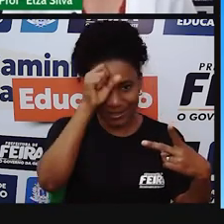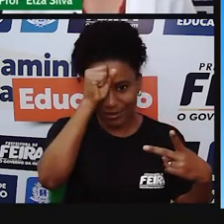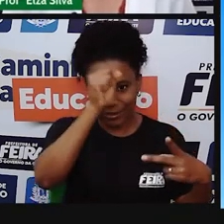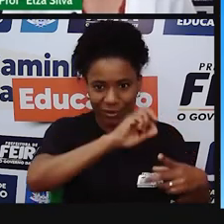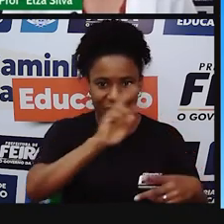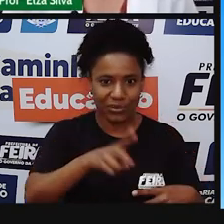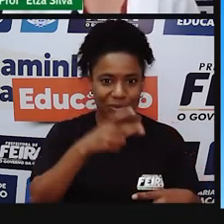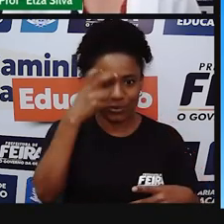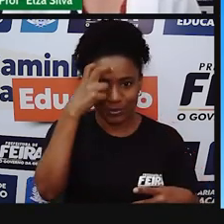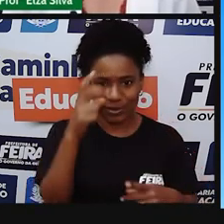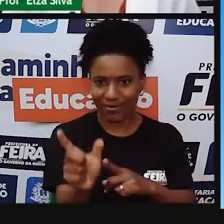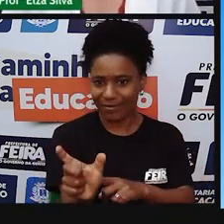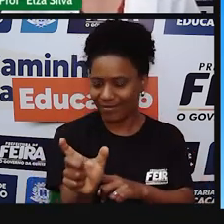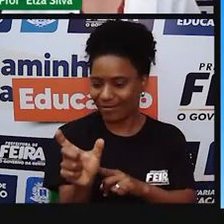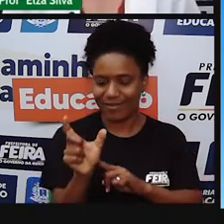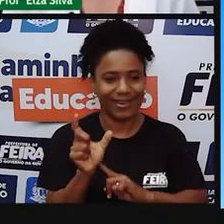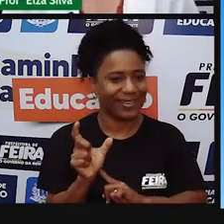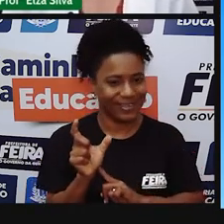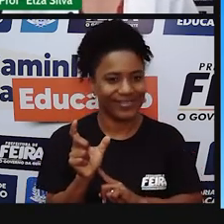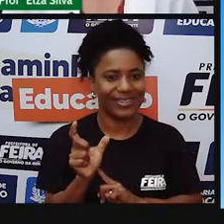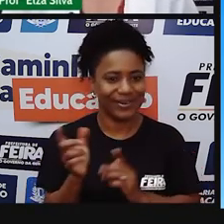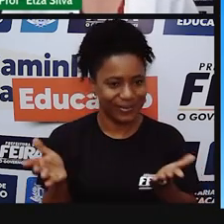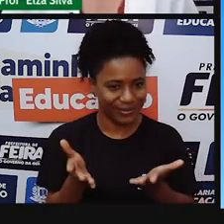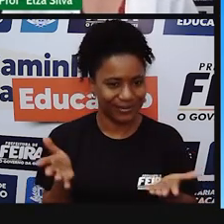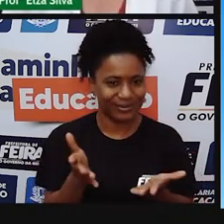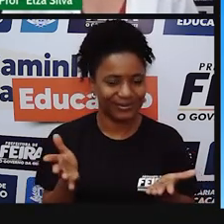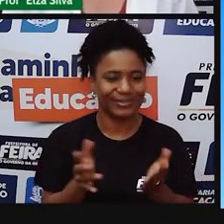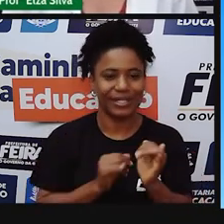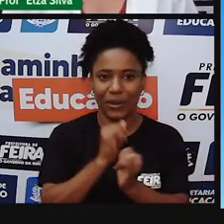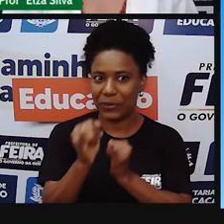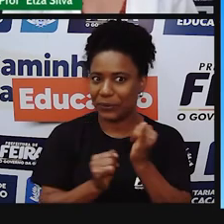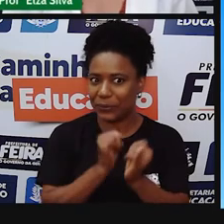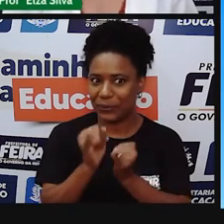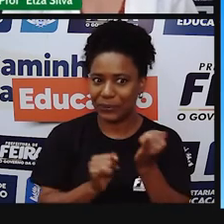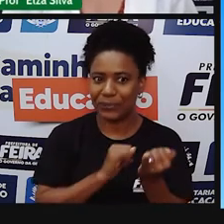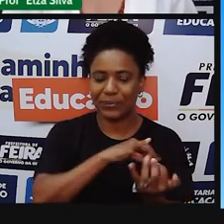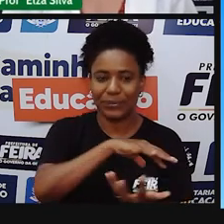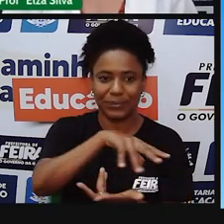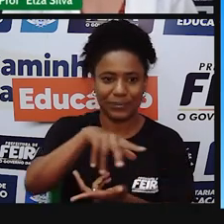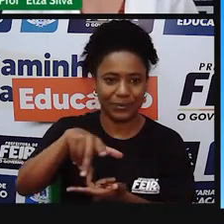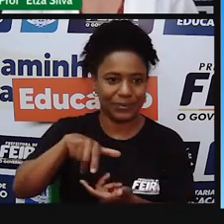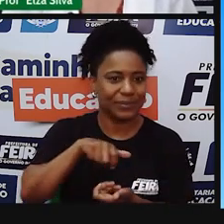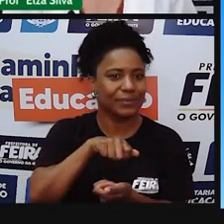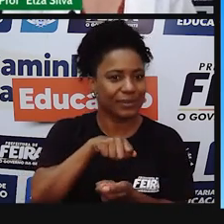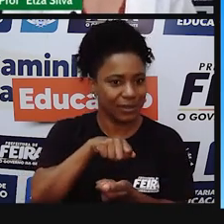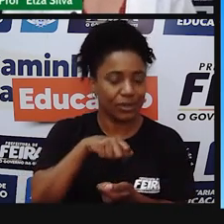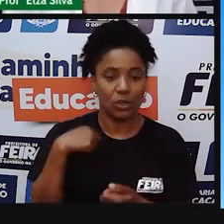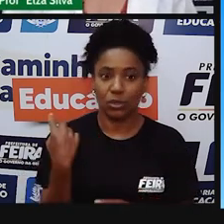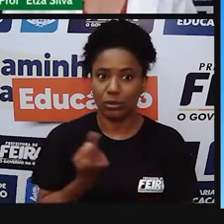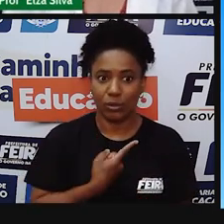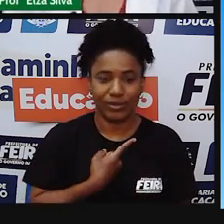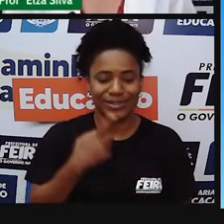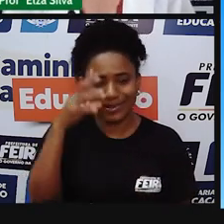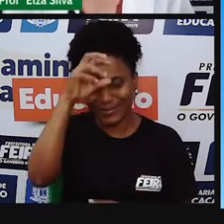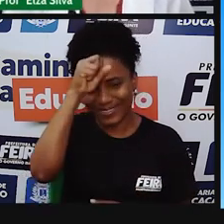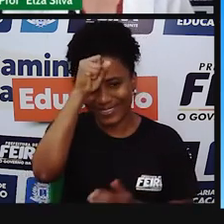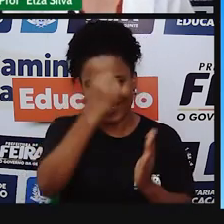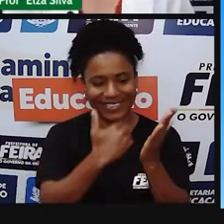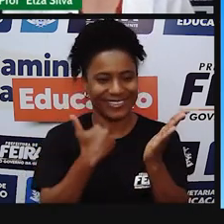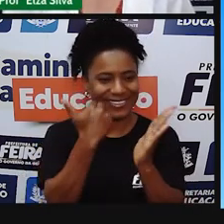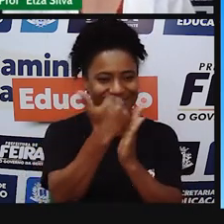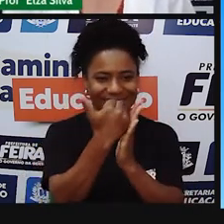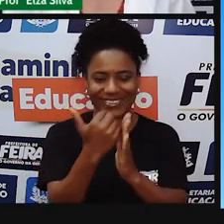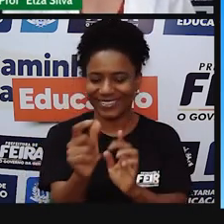cultural com palavras relacionadas ao mundo digital. Ok? Ampliamos hoje o nosso